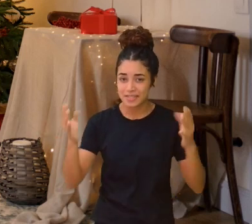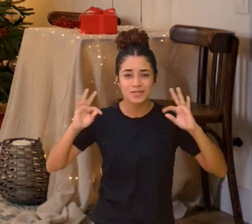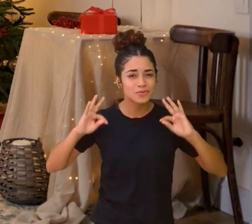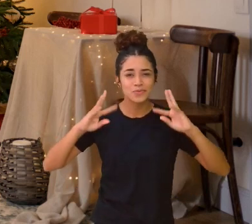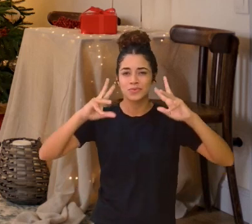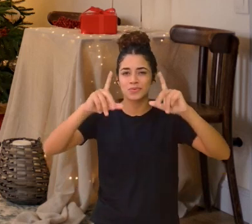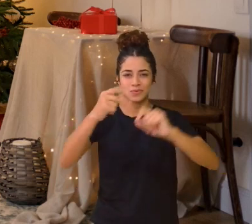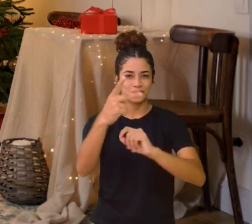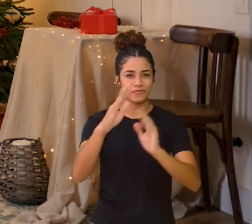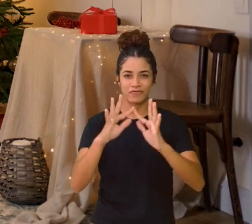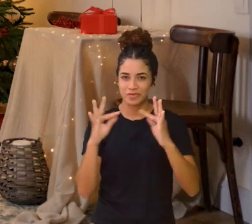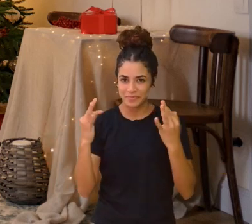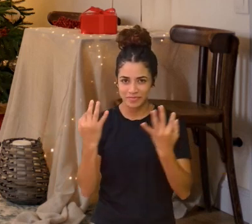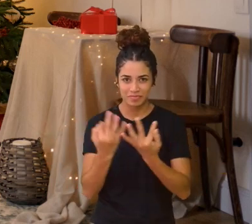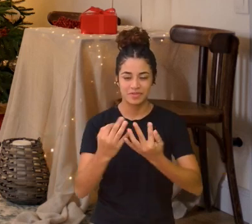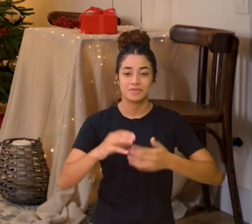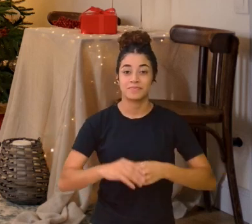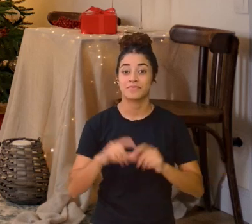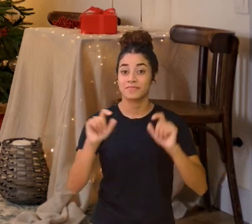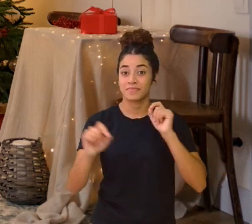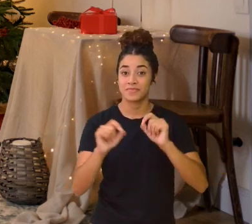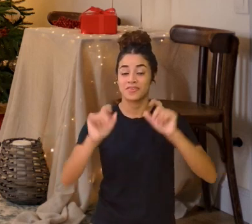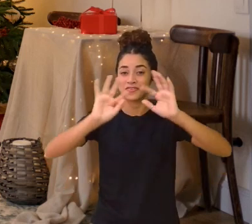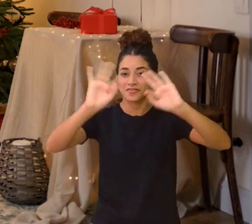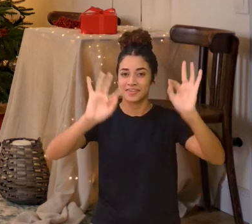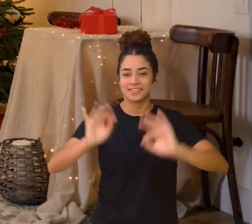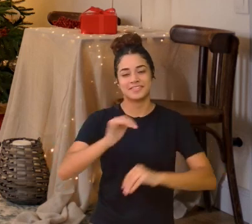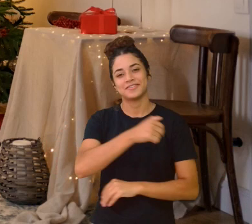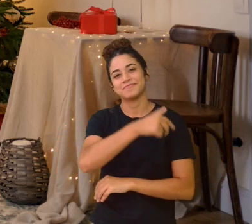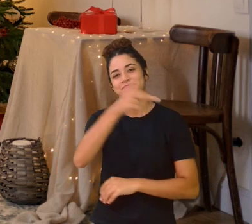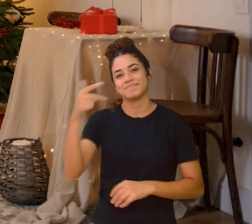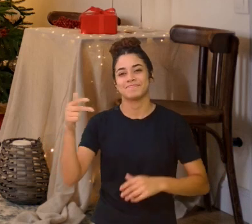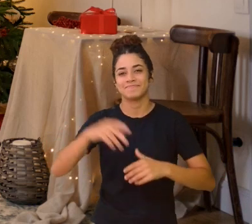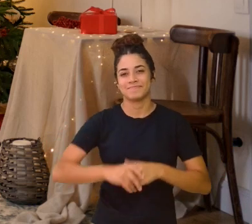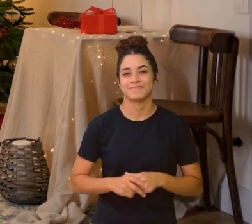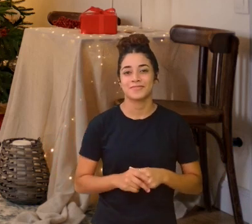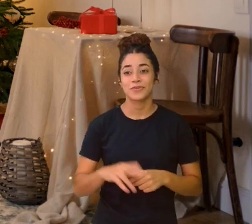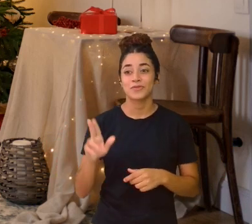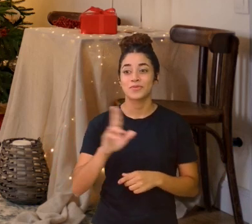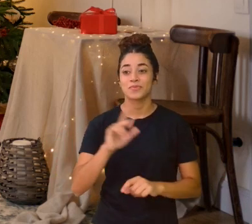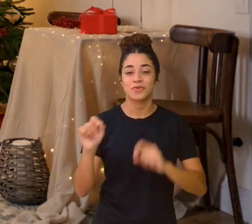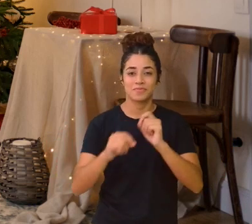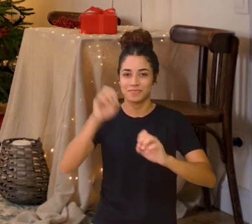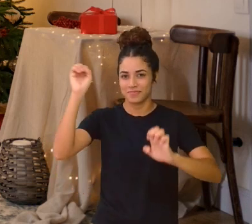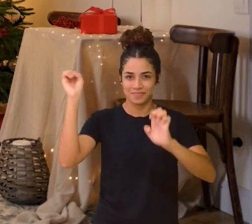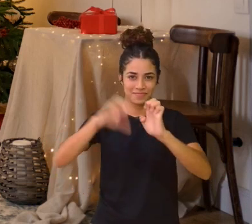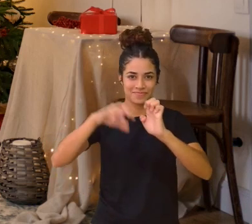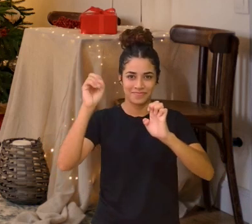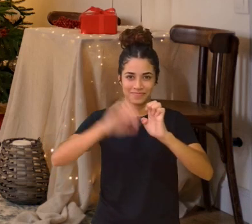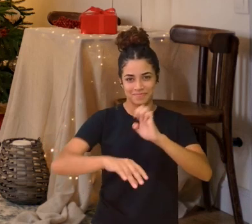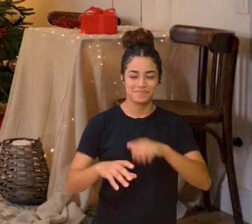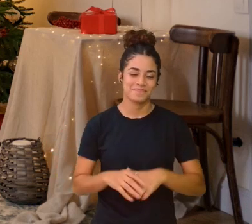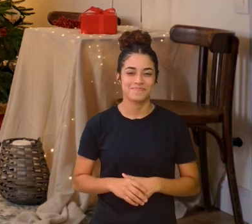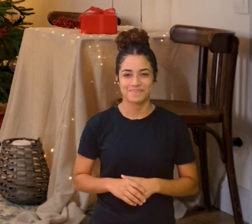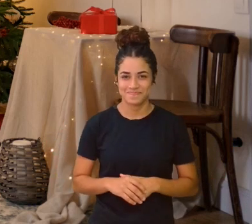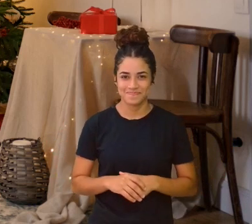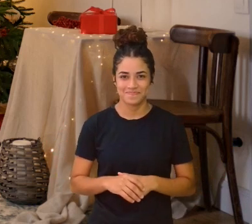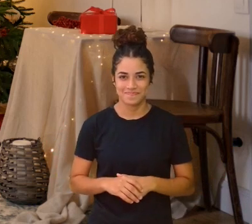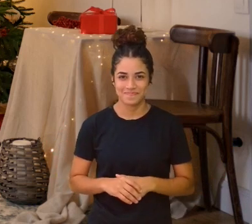toda a sua família Um Feliz Natal Em nome do Educa Recife